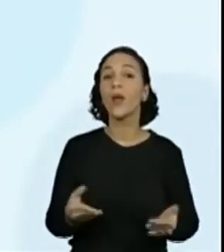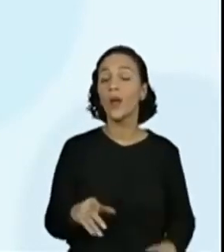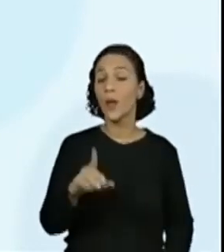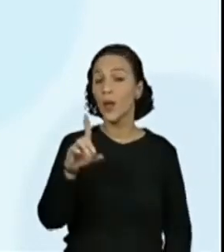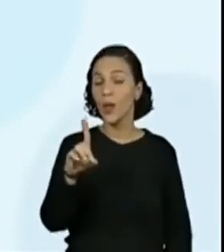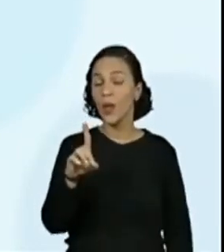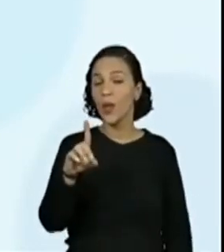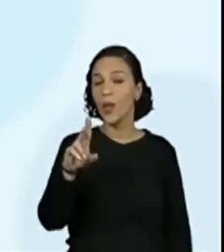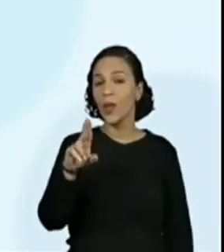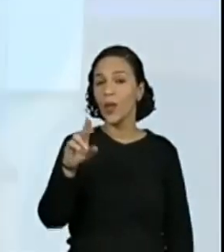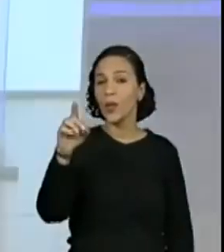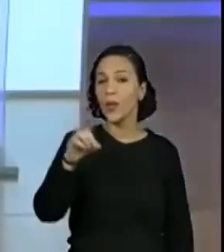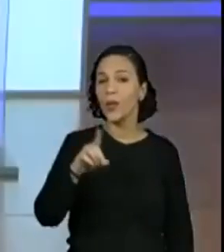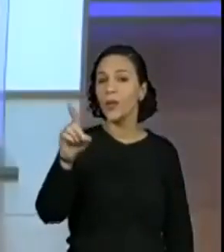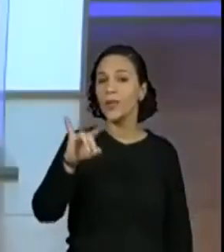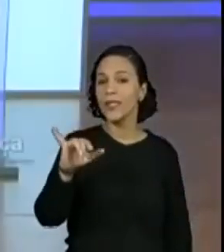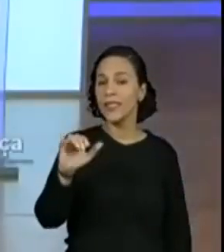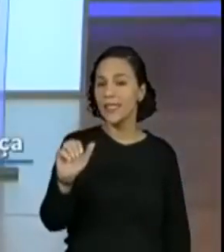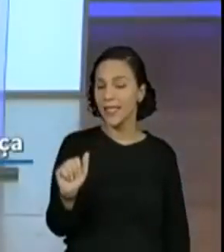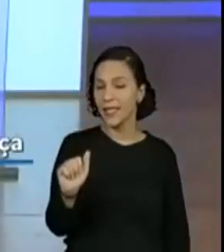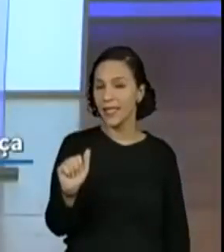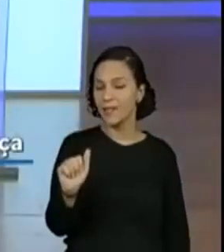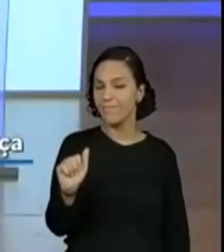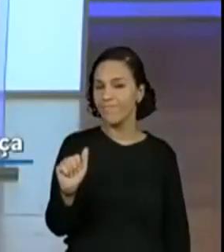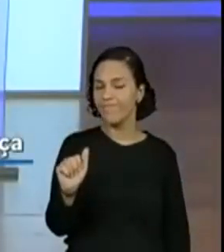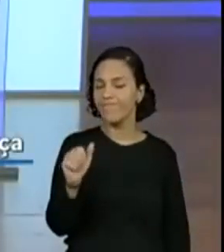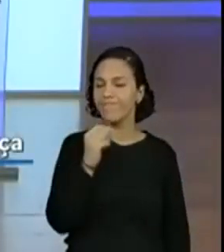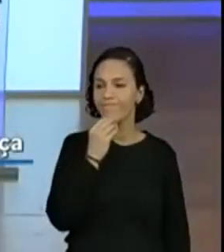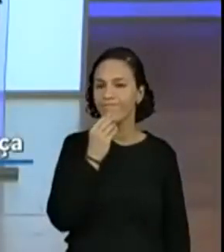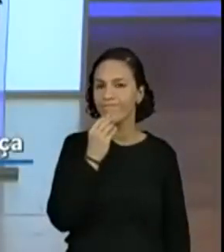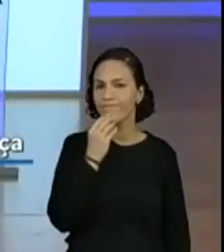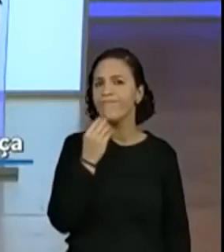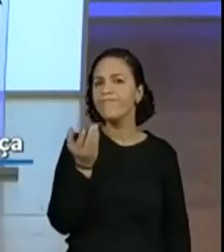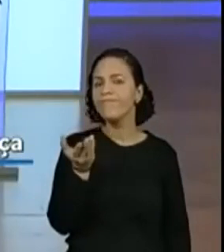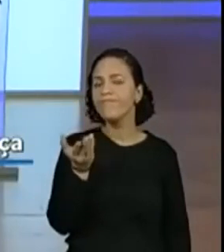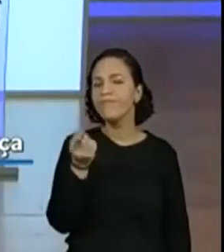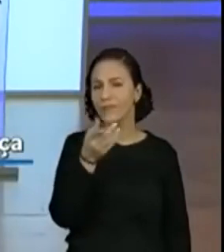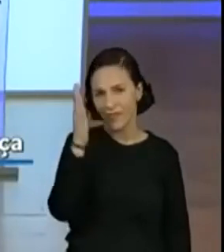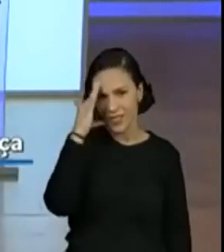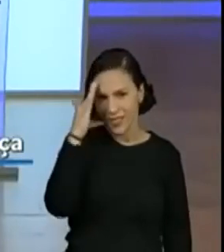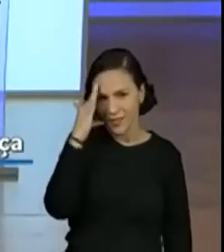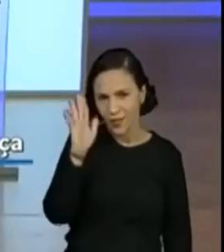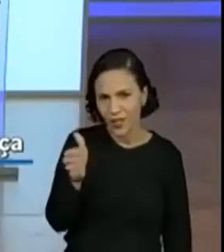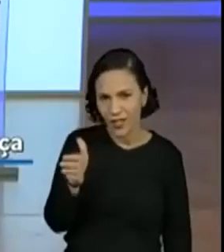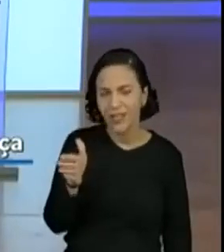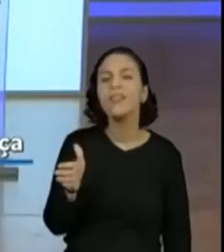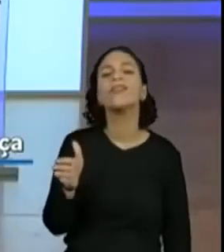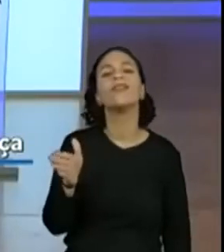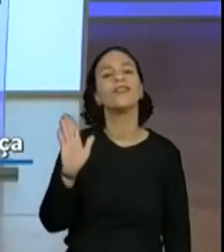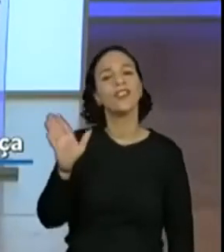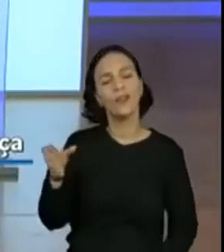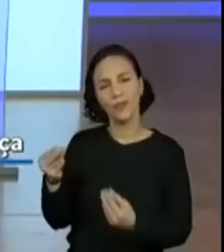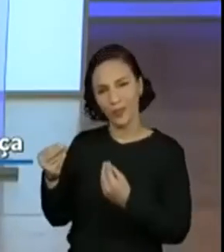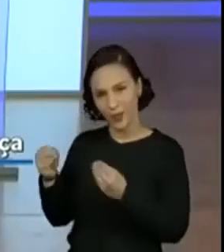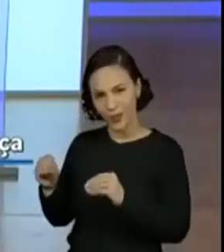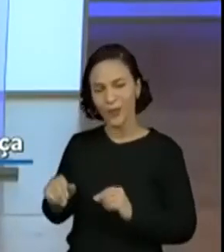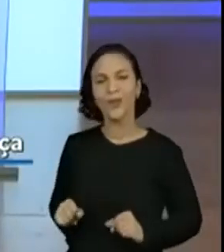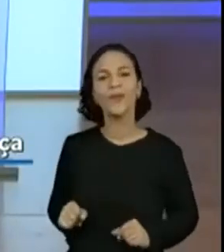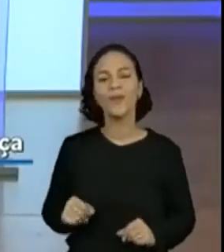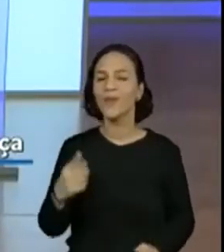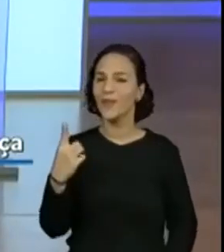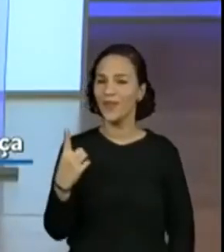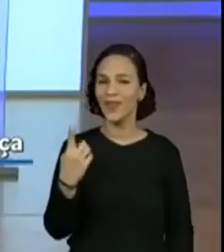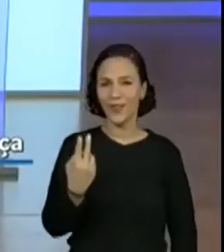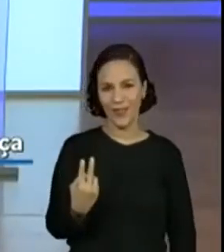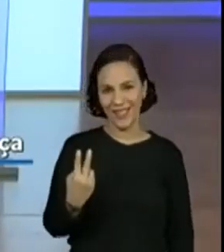colocaram lá para a gente o que se vende por dúzia. Sim. Então, quanto que é uma dúzia, quem está acostumado? Olha lá, já colocado, Sofia. Doze. Isso,